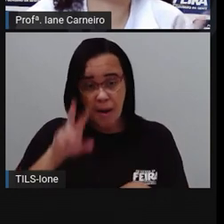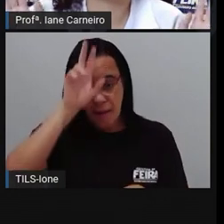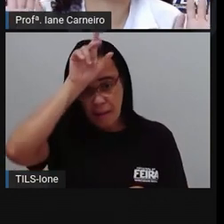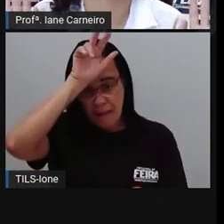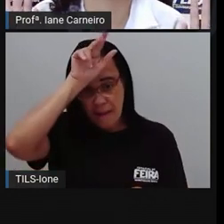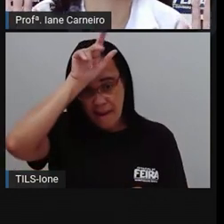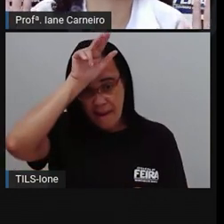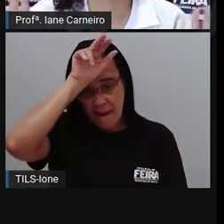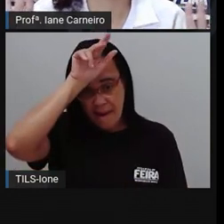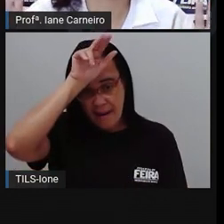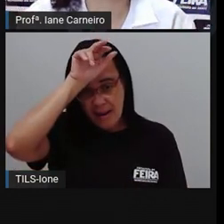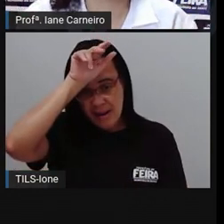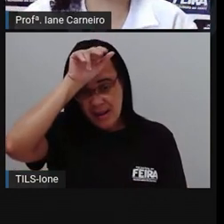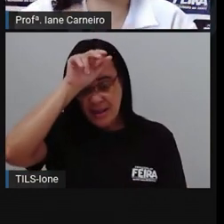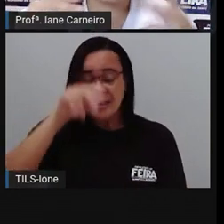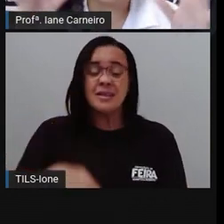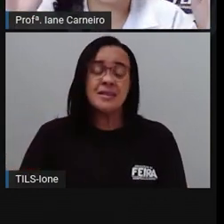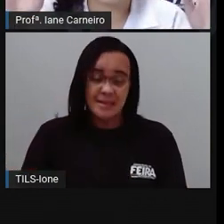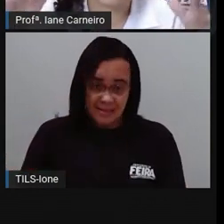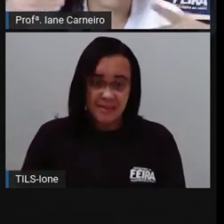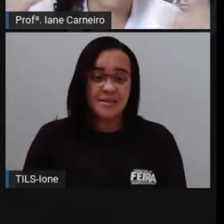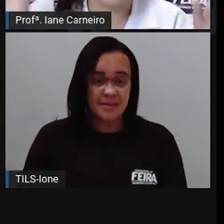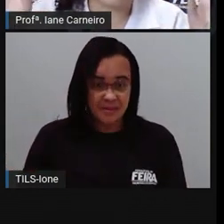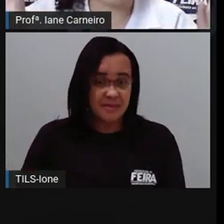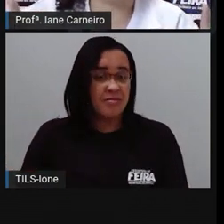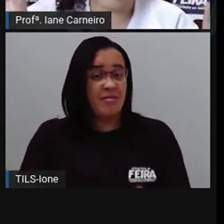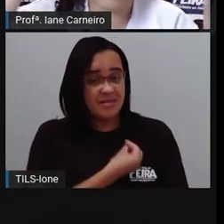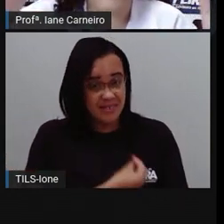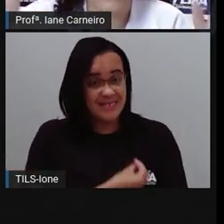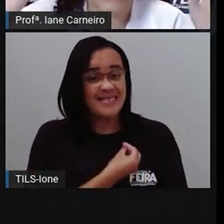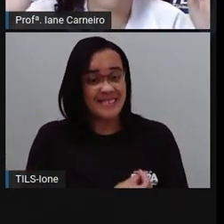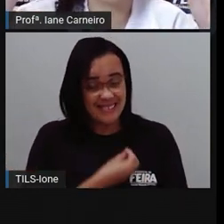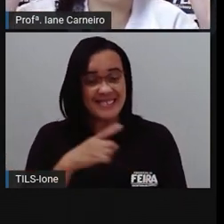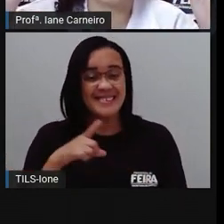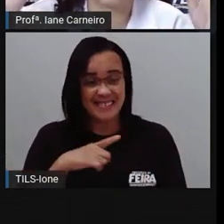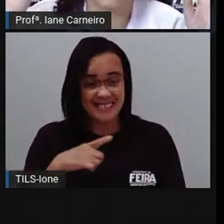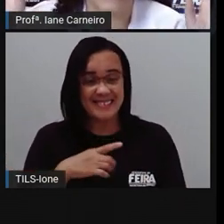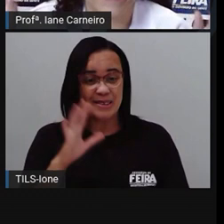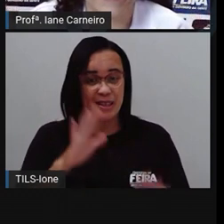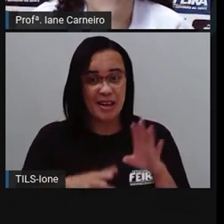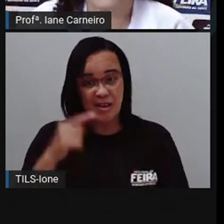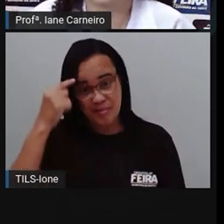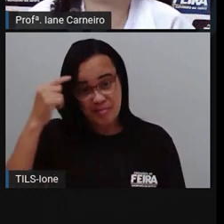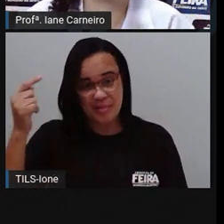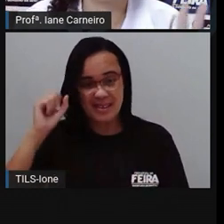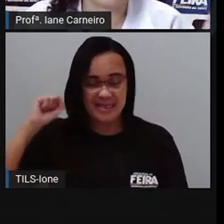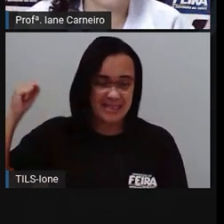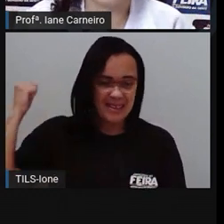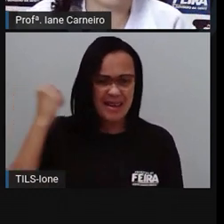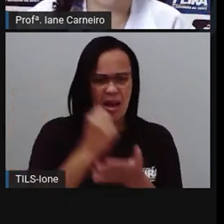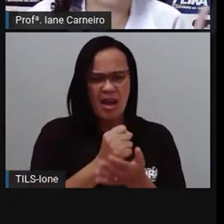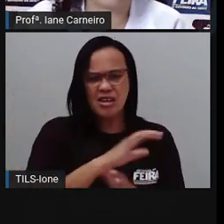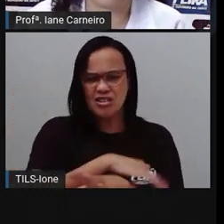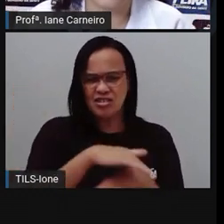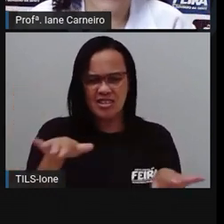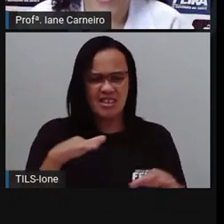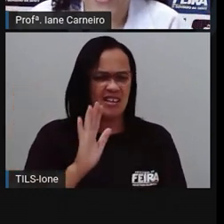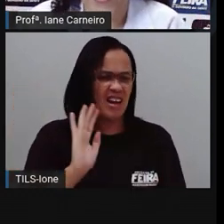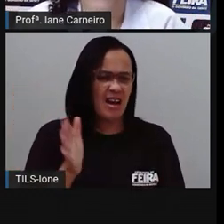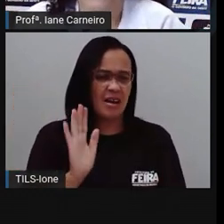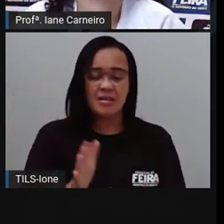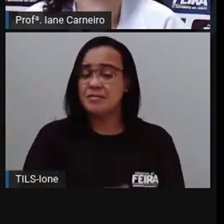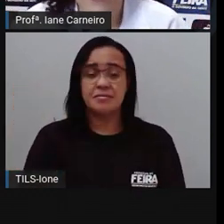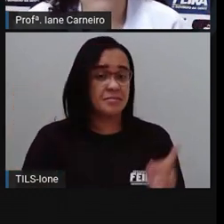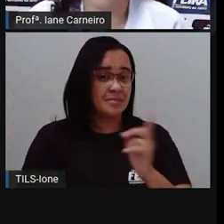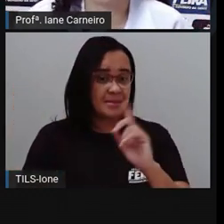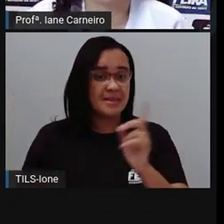barata, mas ela tá lá quietinha. E de repente ela nasce, revive. Ela não morre rapidamente, tá